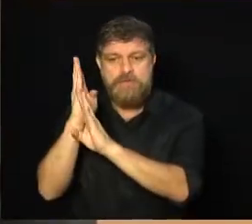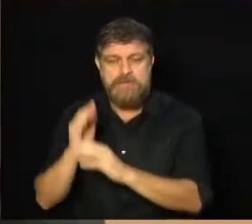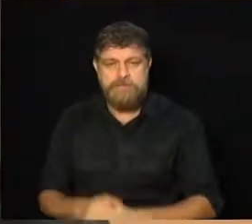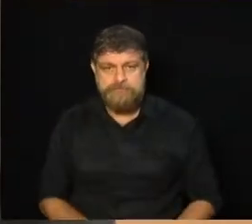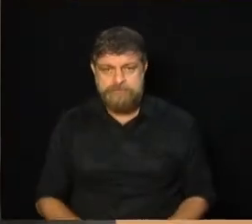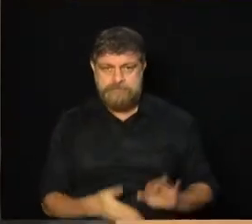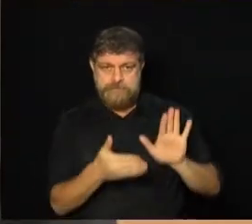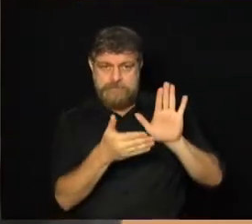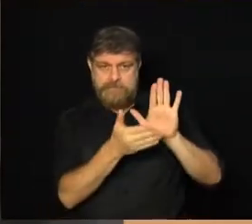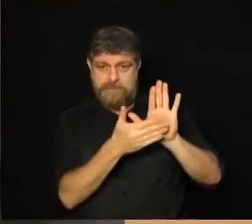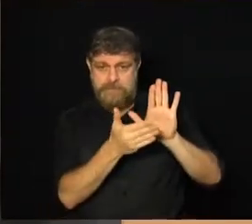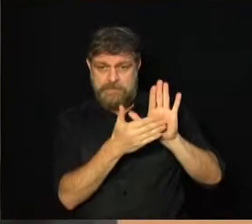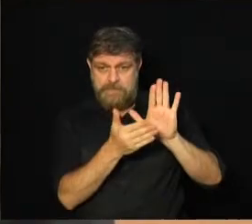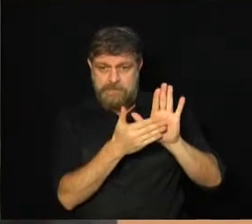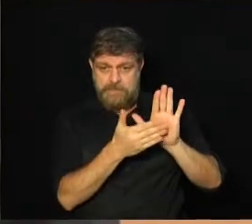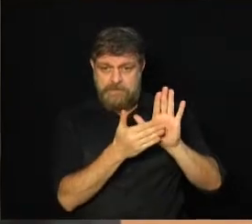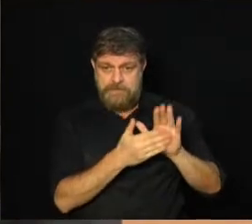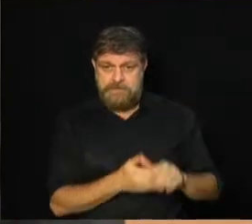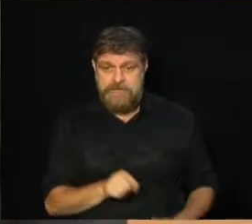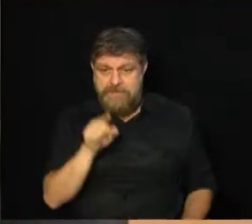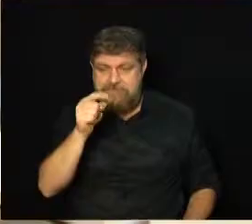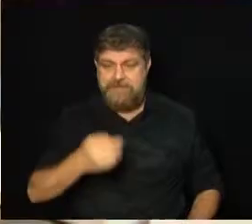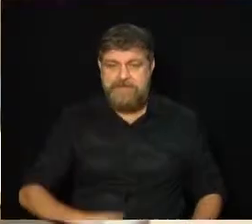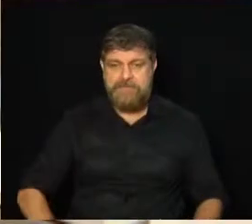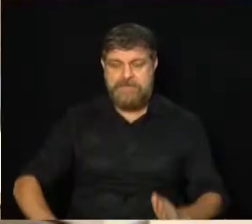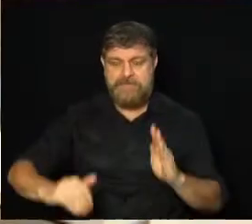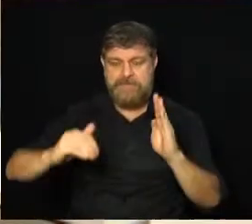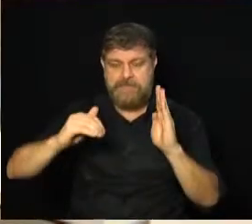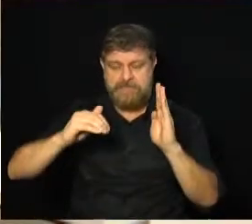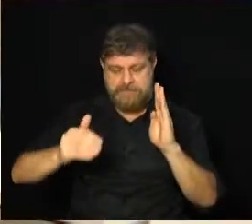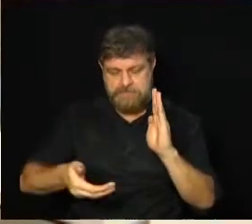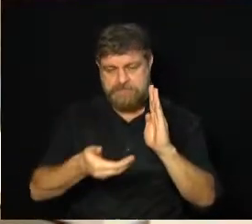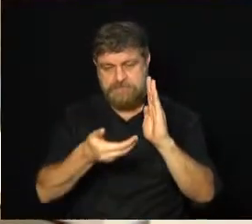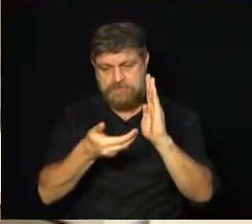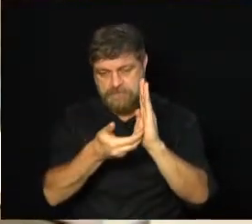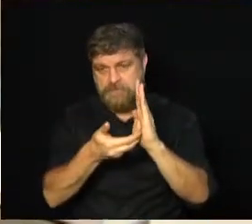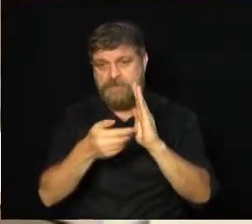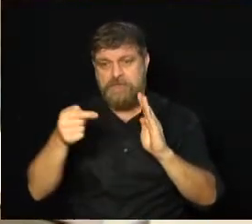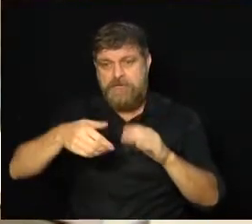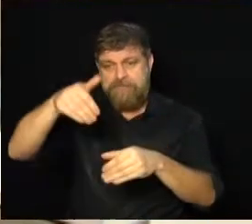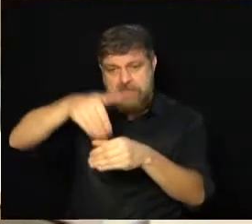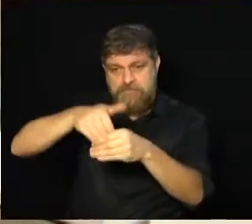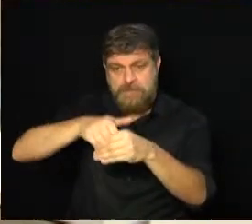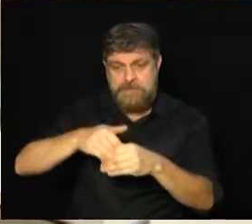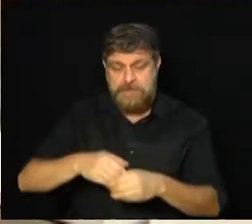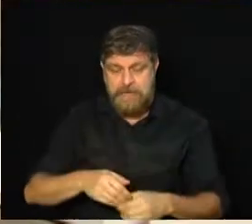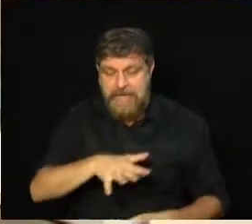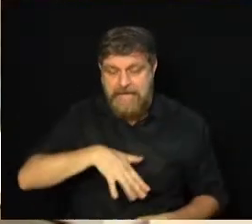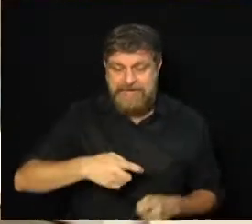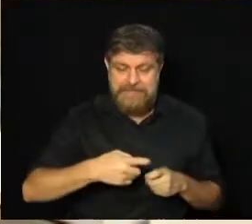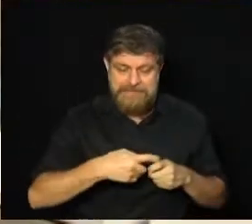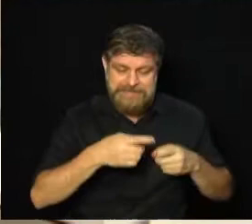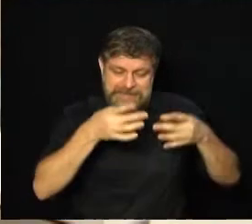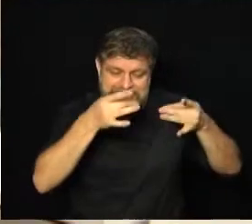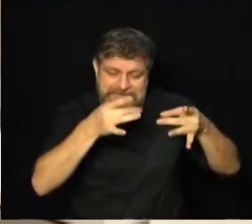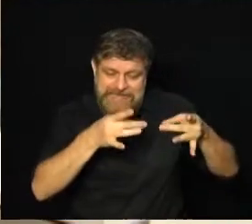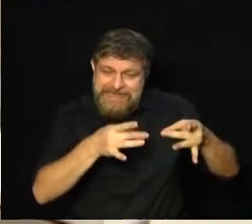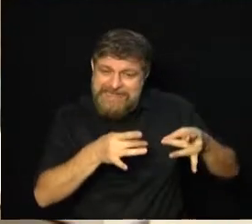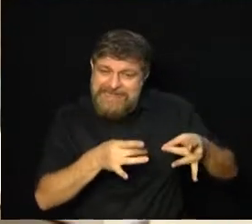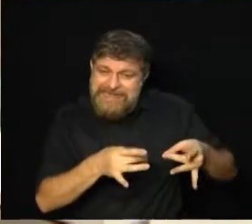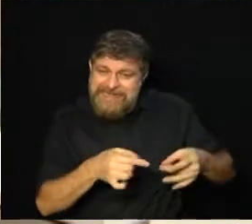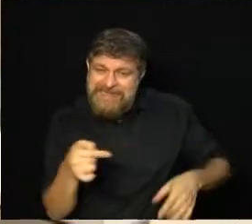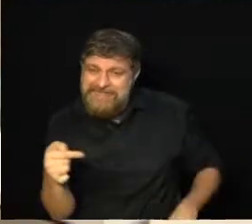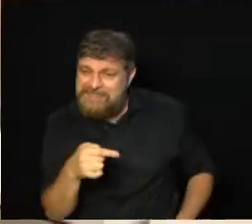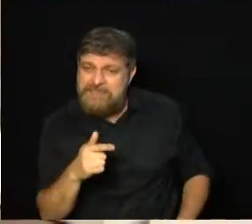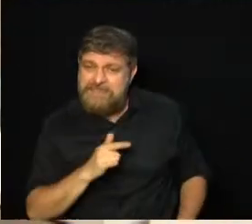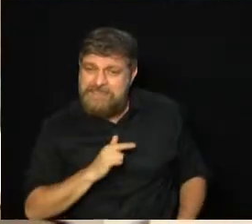proposta deve seguir para a Câmara dos Deputados. A medicina tem uma coisa muito importante, ela tem detalhes, nuances, muitas vezes